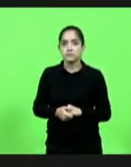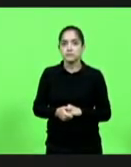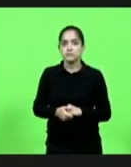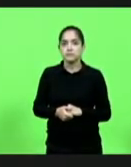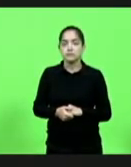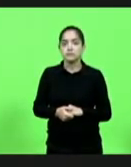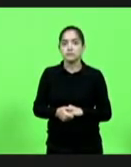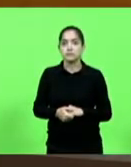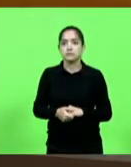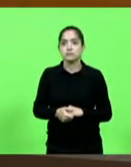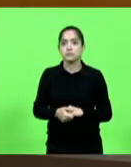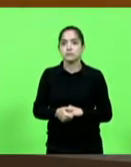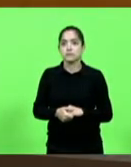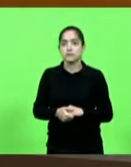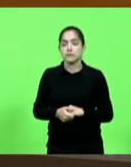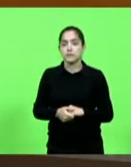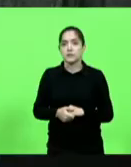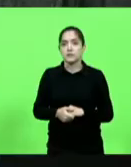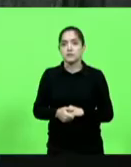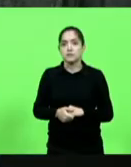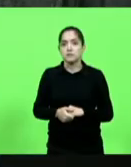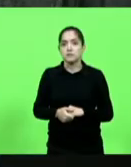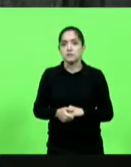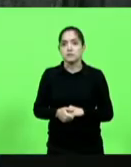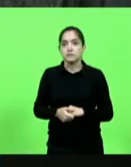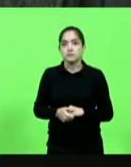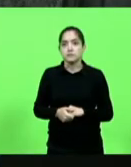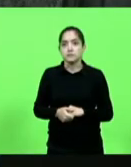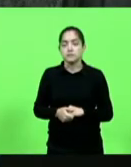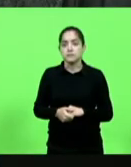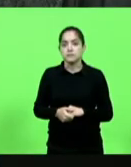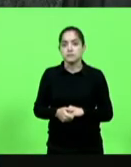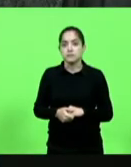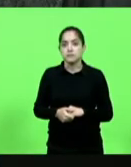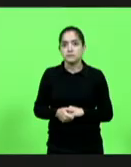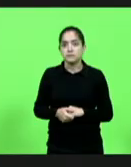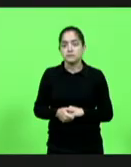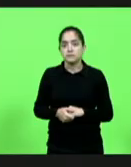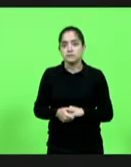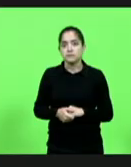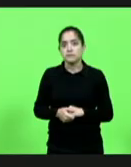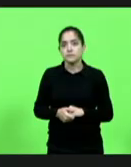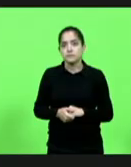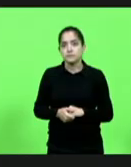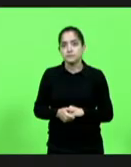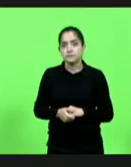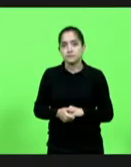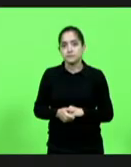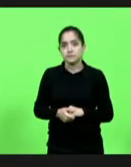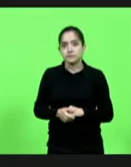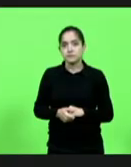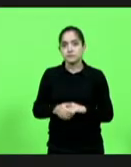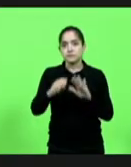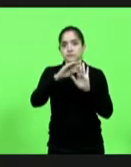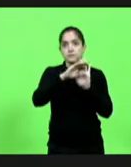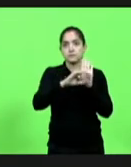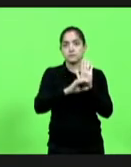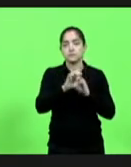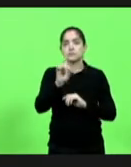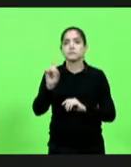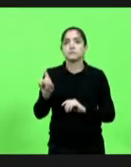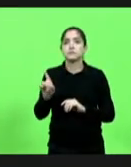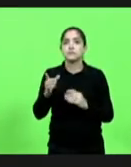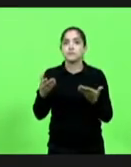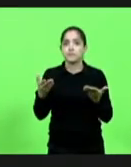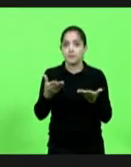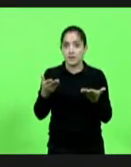e a Ana e o Silvio. Tudo bem? Ok, então. Ordem do dia. Bom, agora,